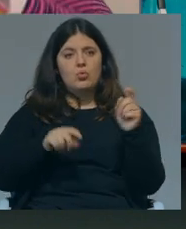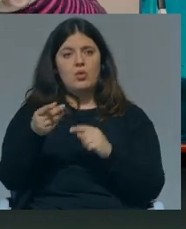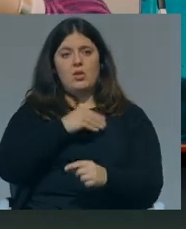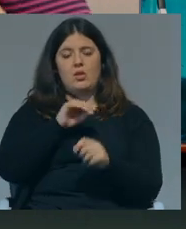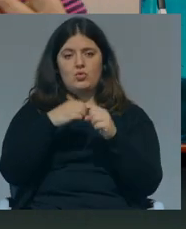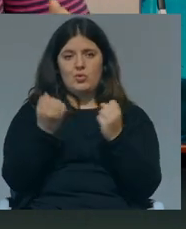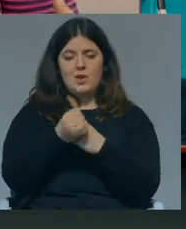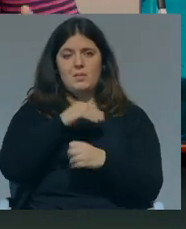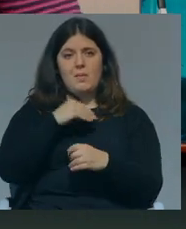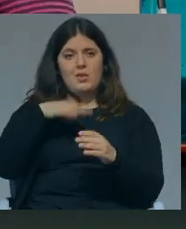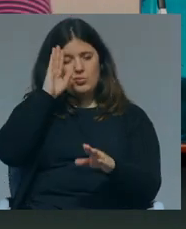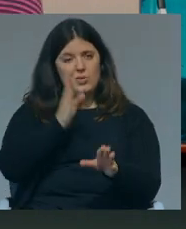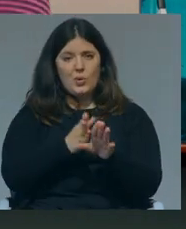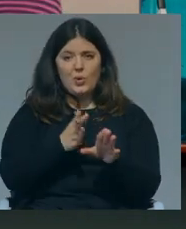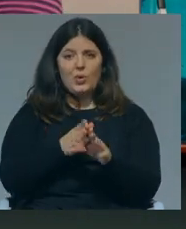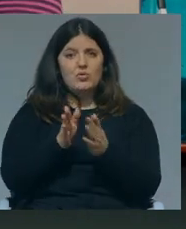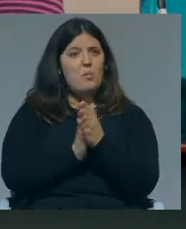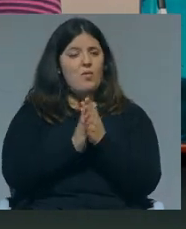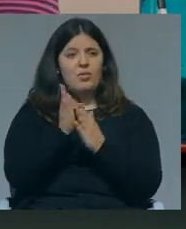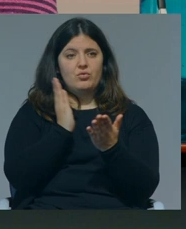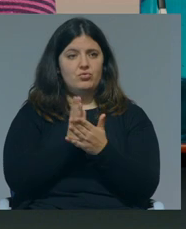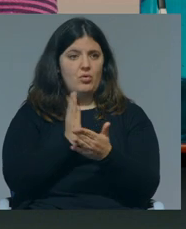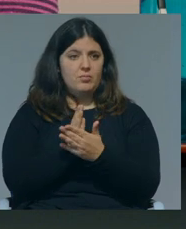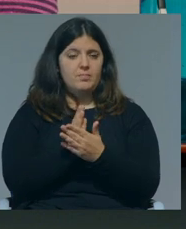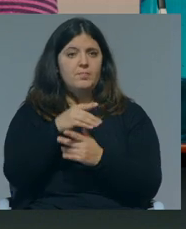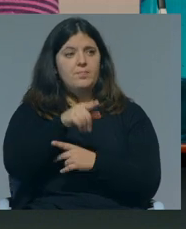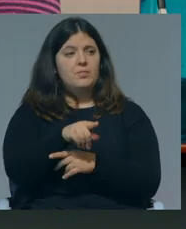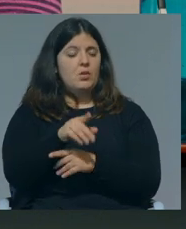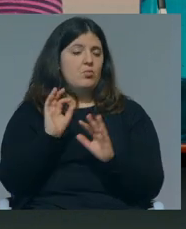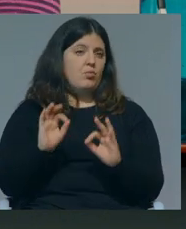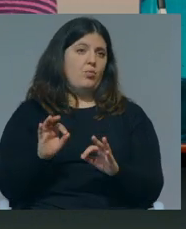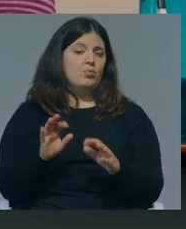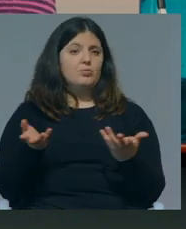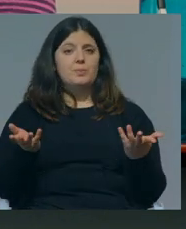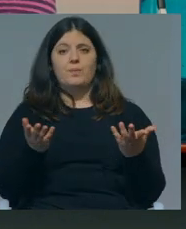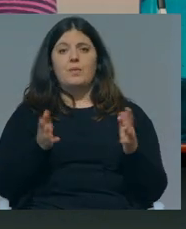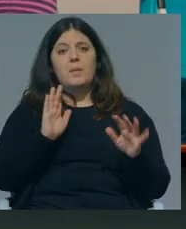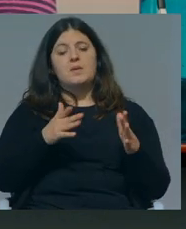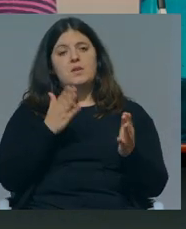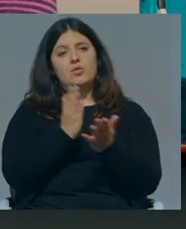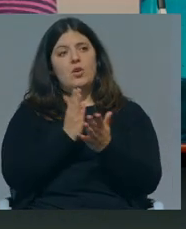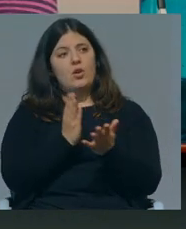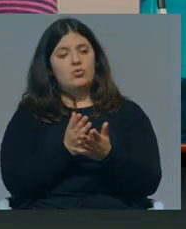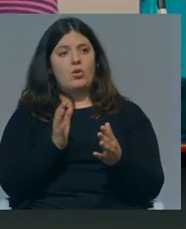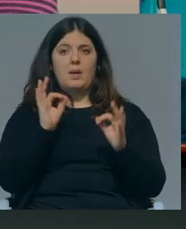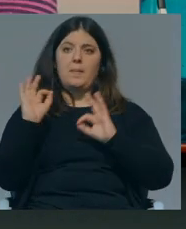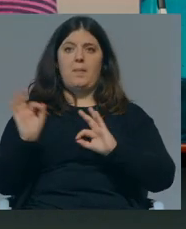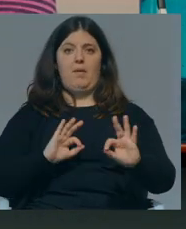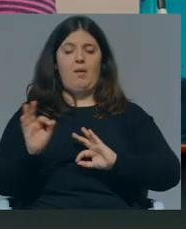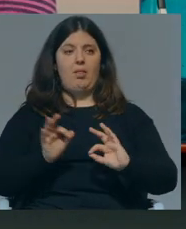médicas e psicológicas e outras através da escola. E isso, pronto, é preciso, a escola está depalparizada e